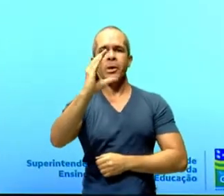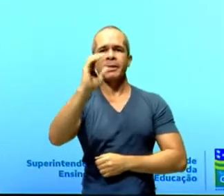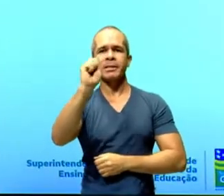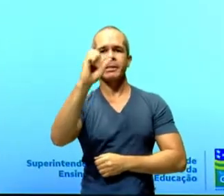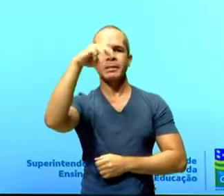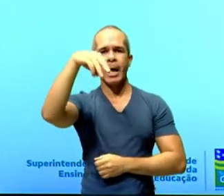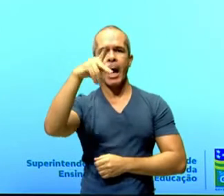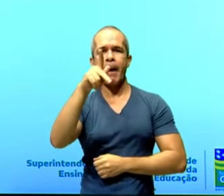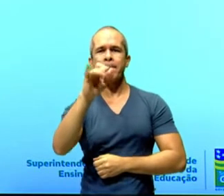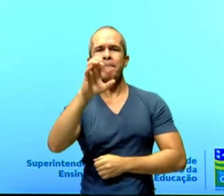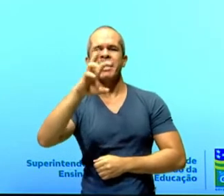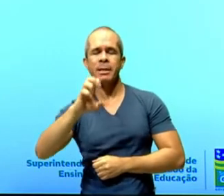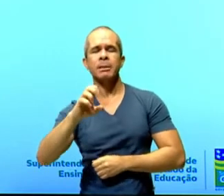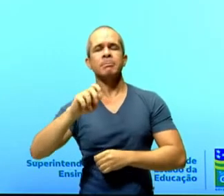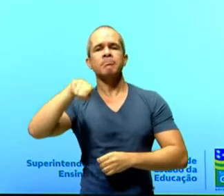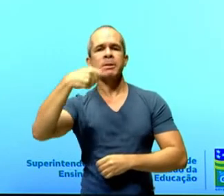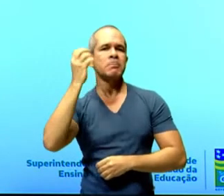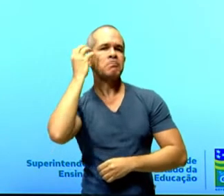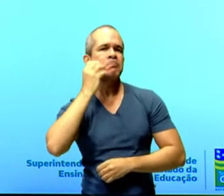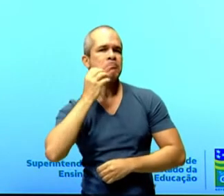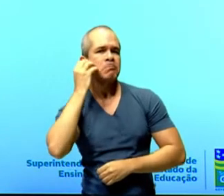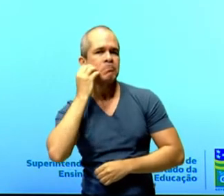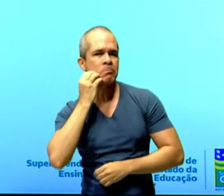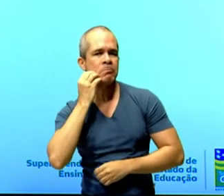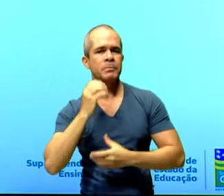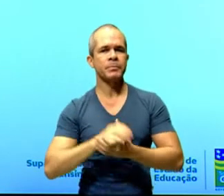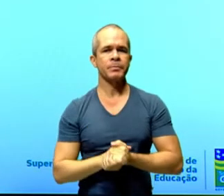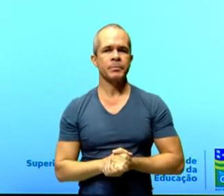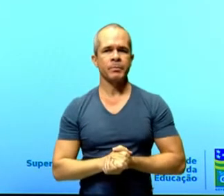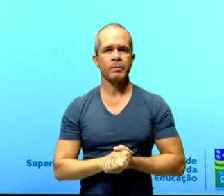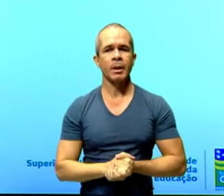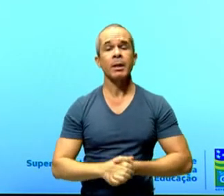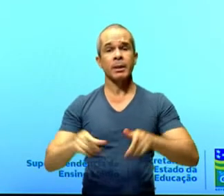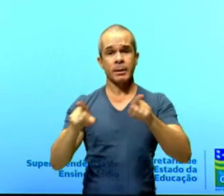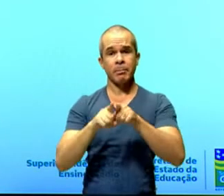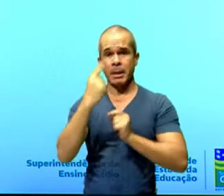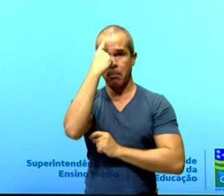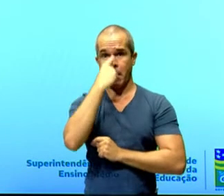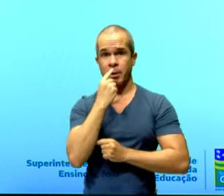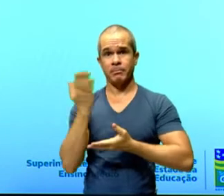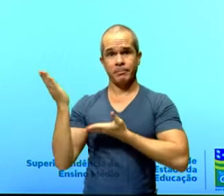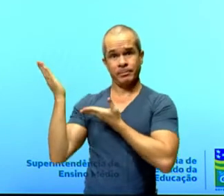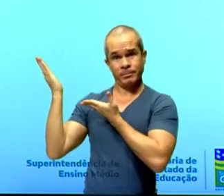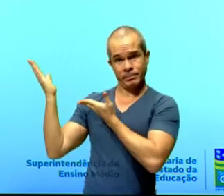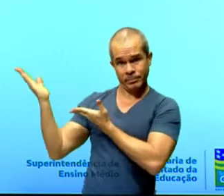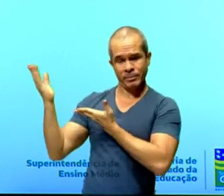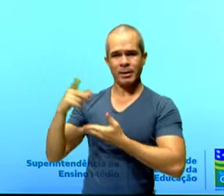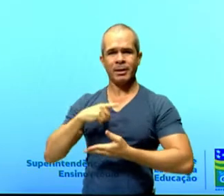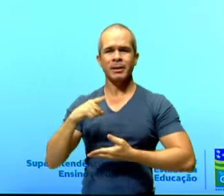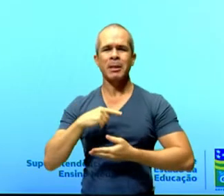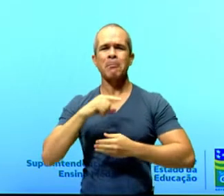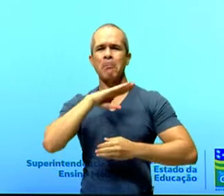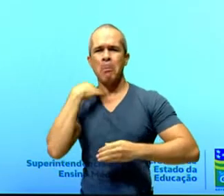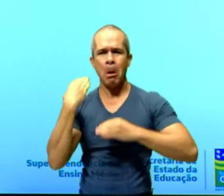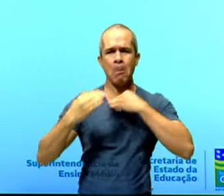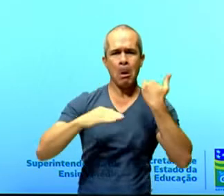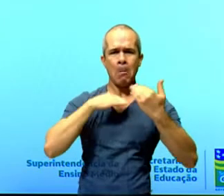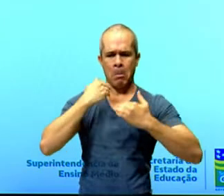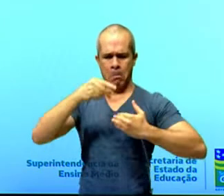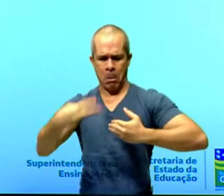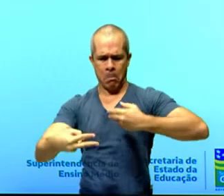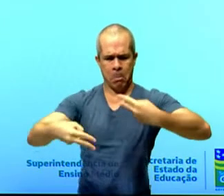A luta pela independência de Moçambique. Também foi uma luta armada, uma luta sangrenta. Não foi algo